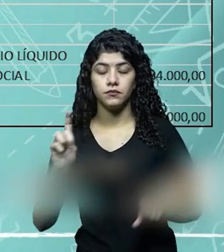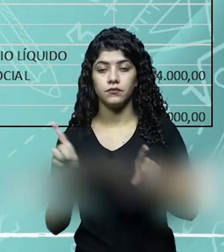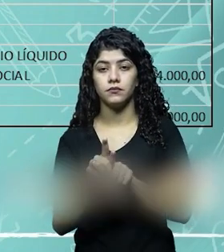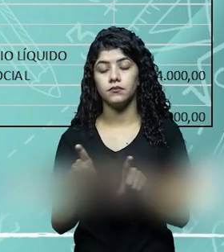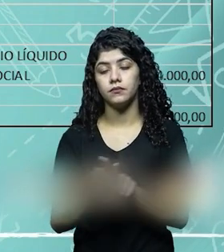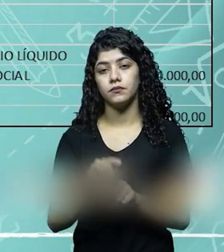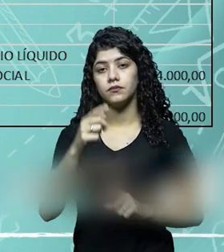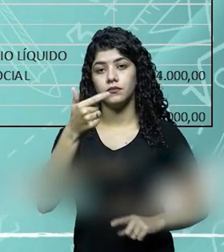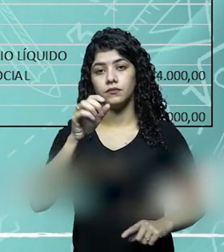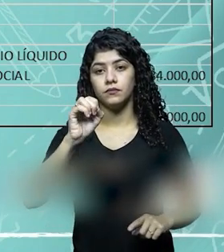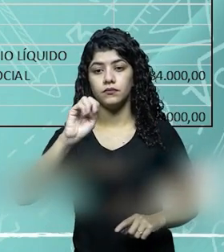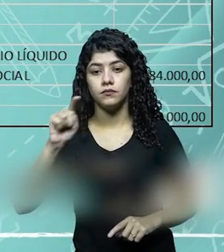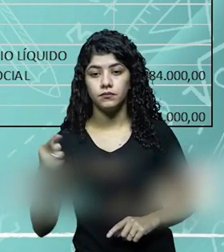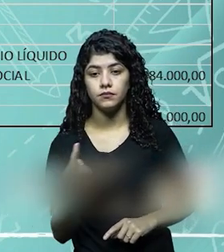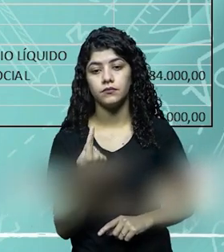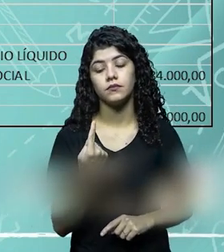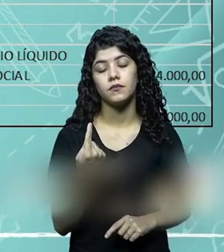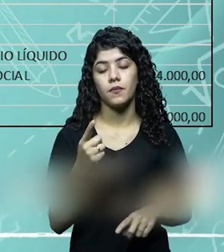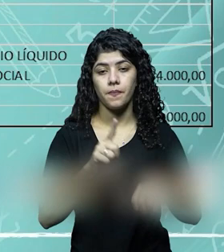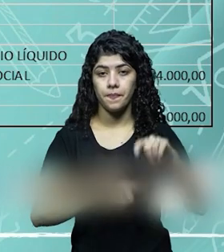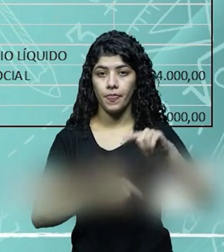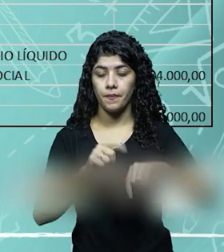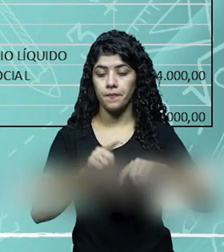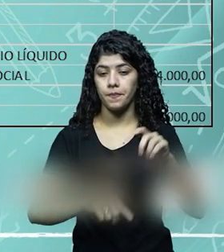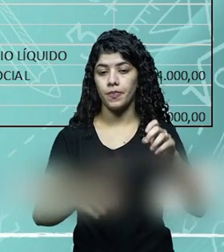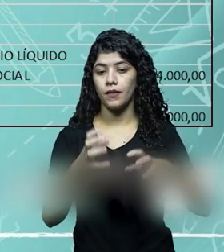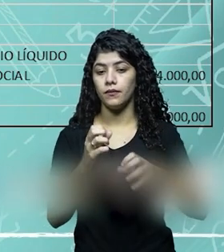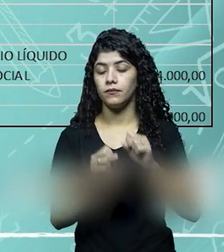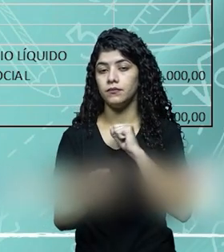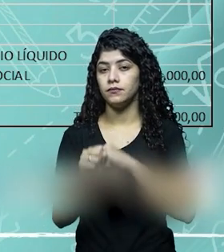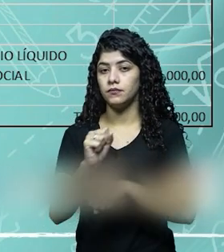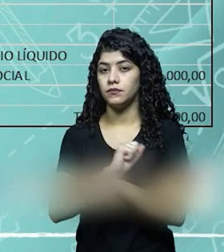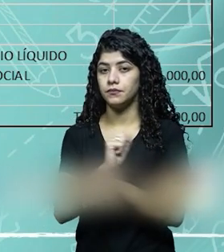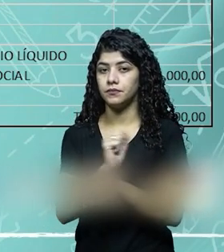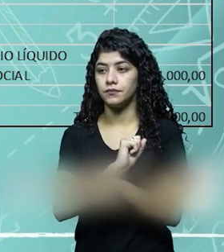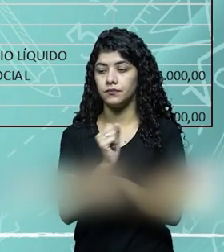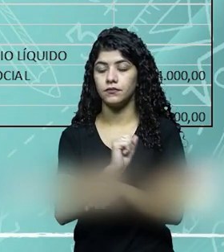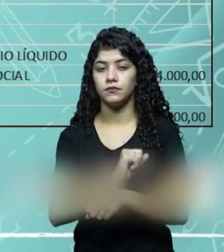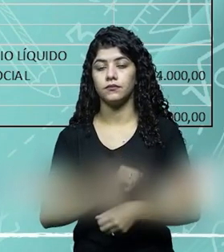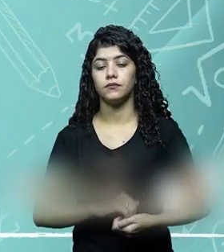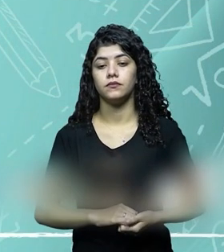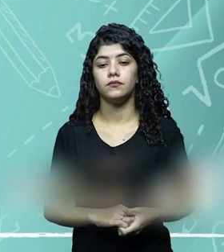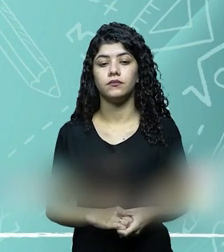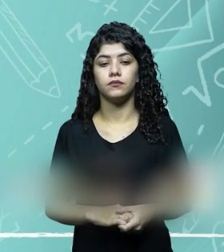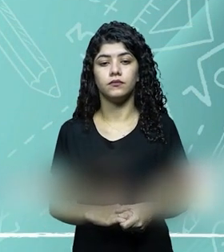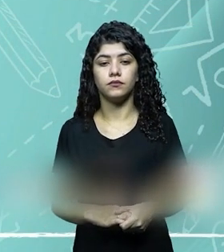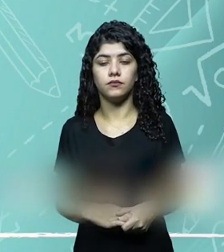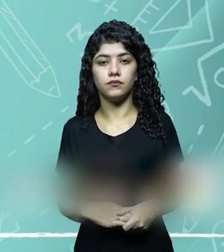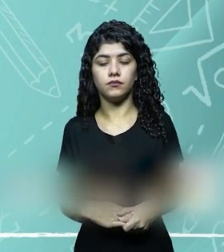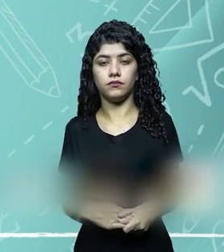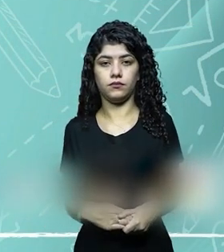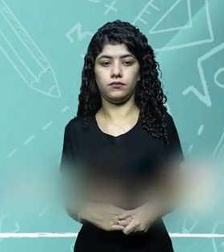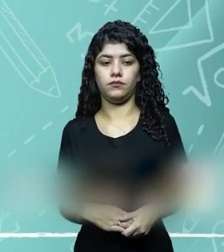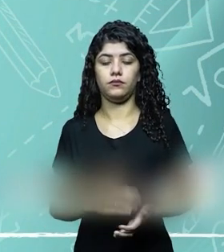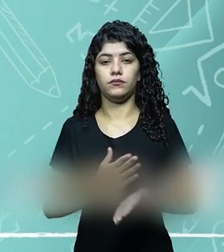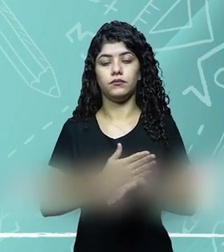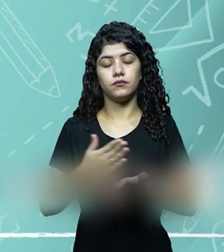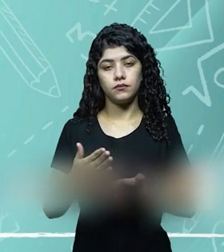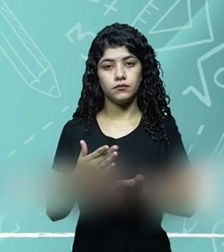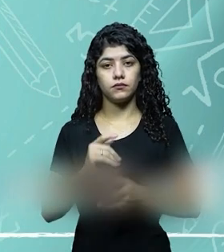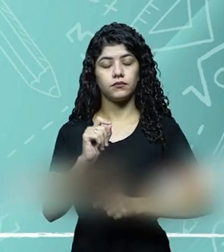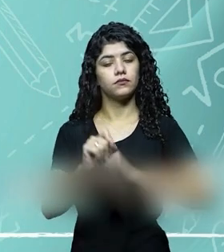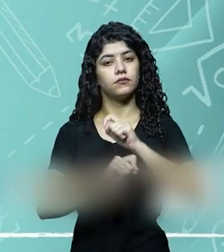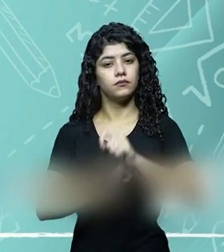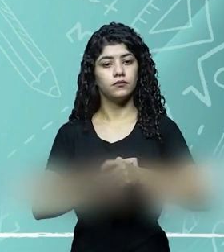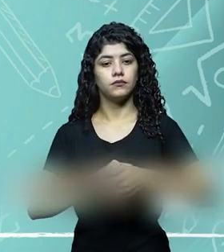Perfeito? Balanço patrimonial de abertura, de apresentação, beleza, tudo certinho. No início das atividades,